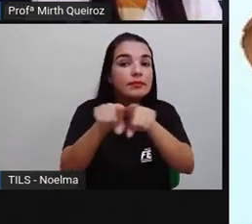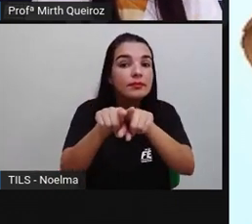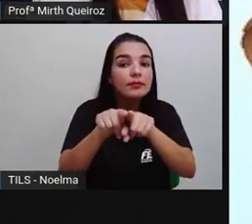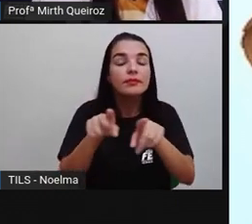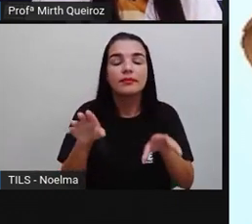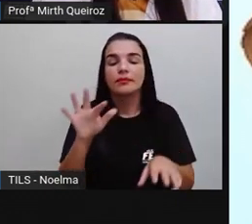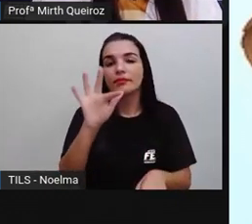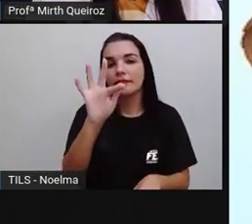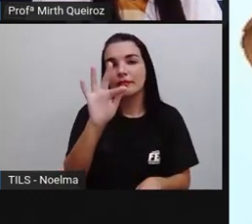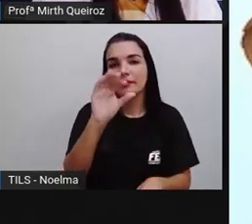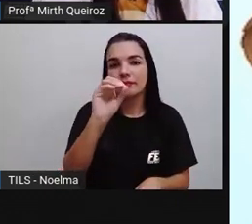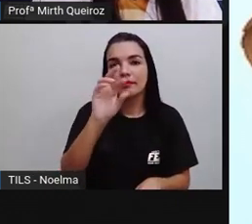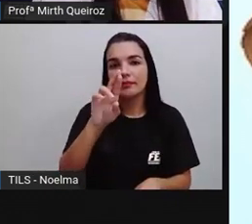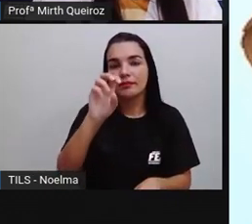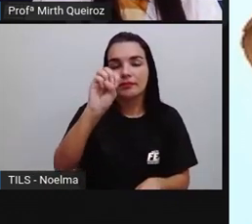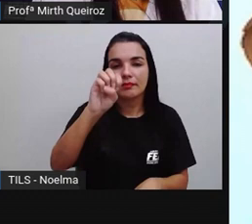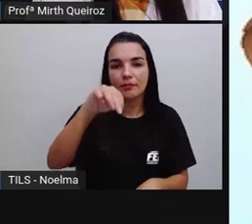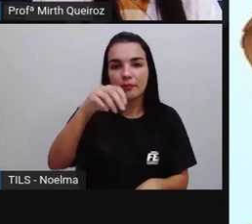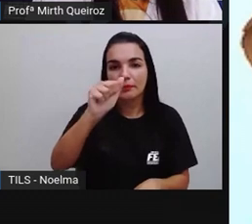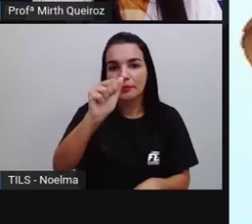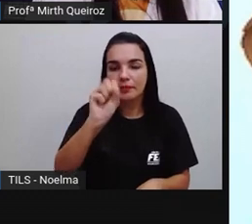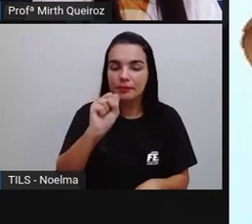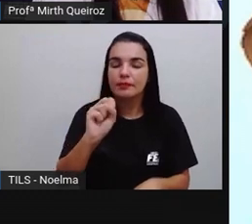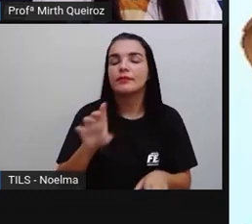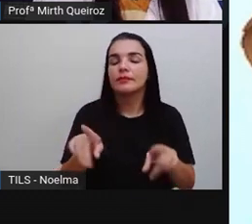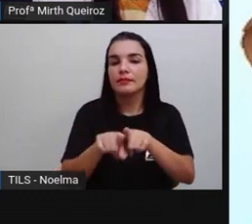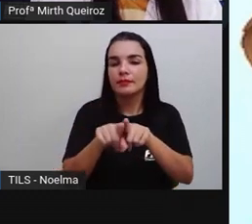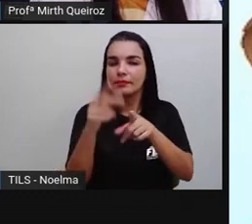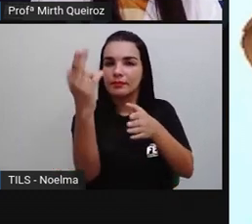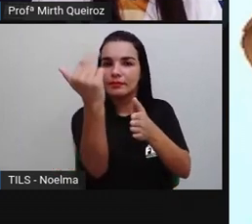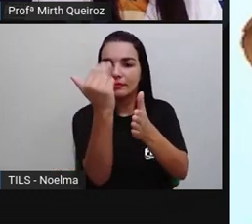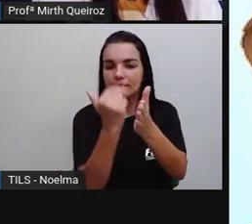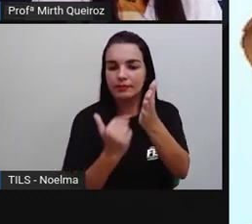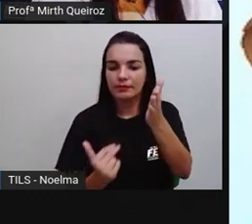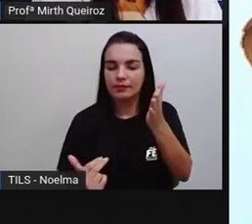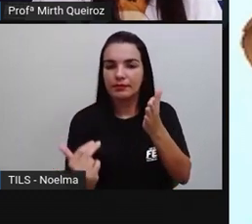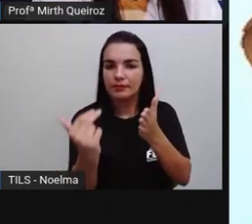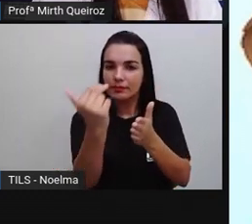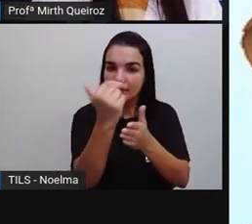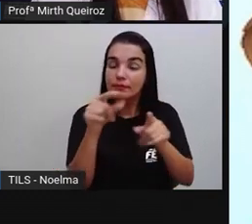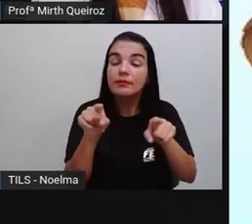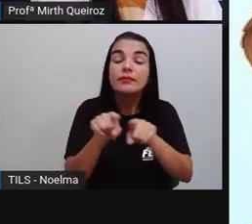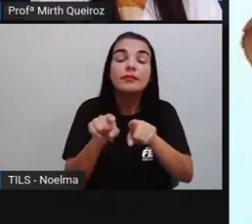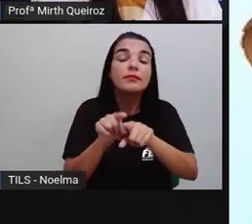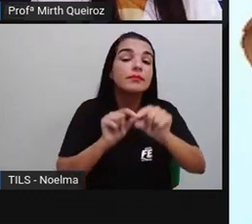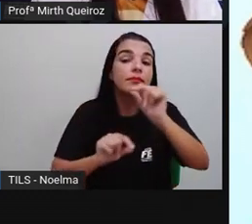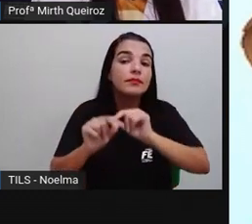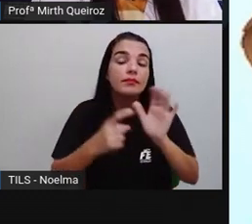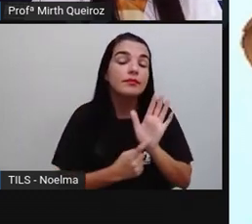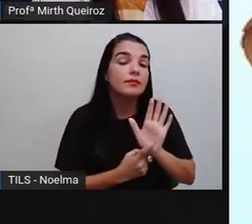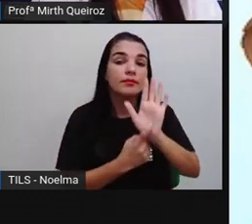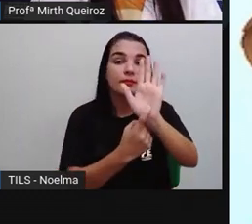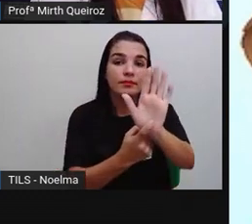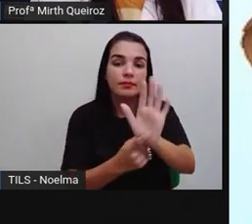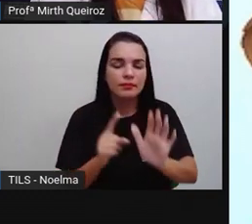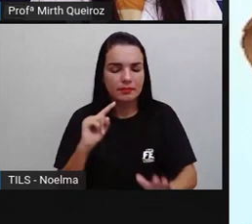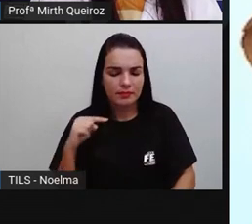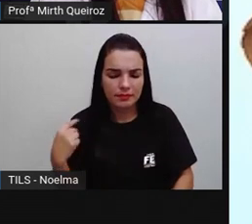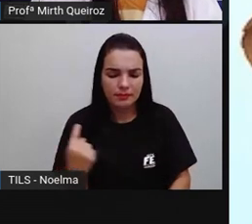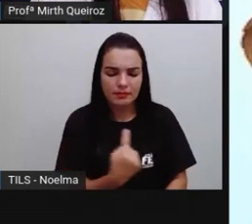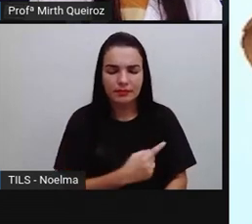geométricas, certo? Elas são formas geométricas. Essas formas geométricas, elas se apresentam no nosso